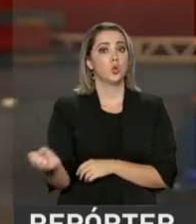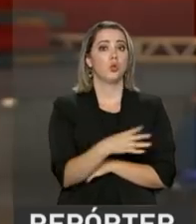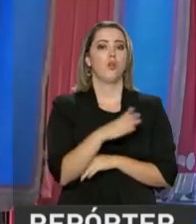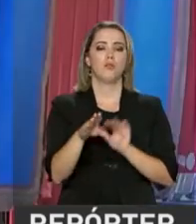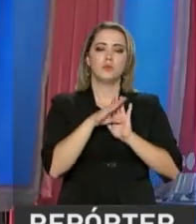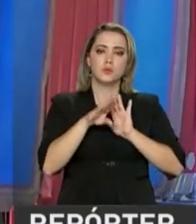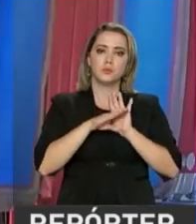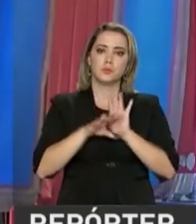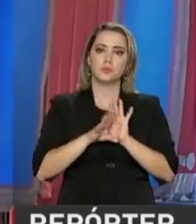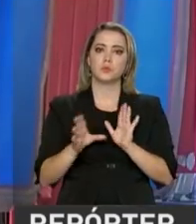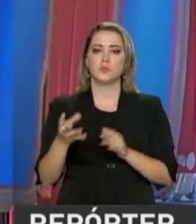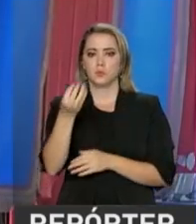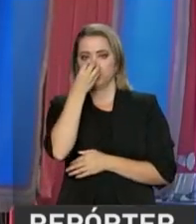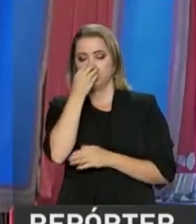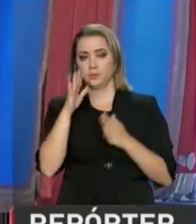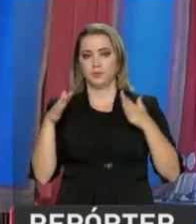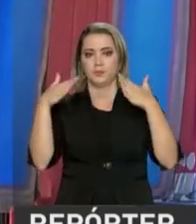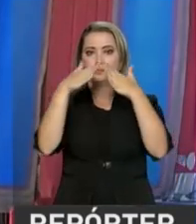de projetos na área do circo também.